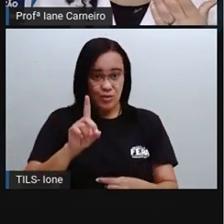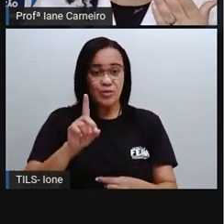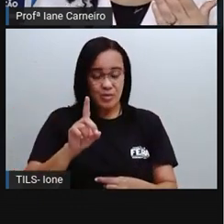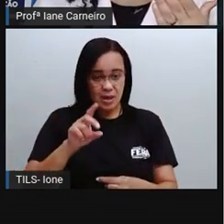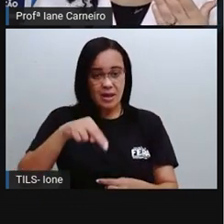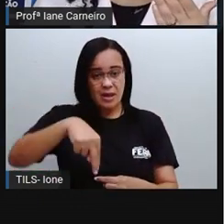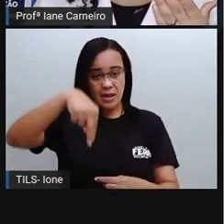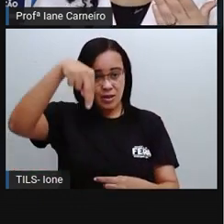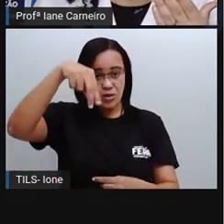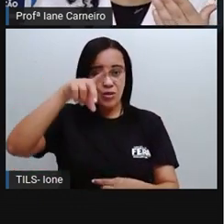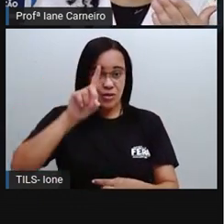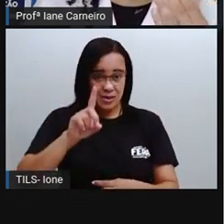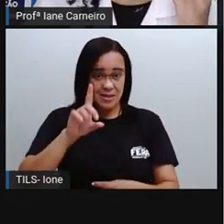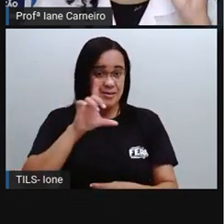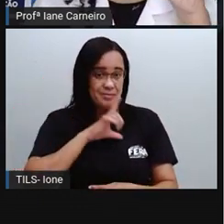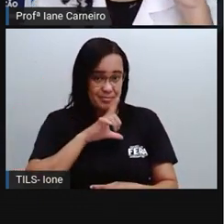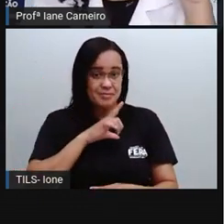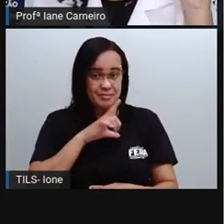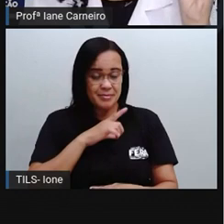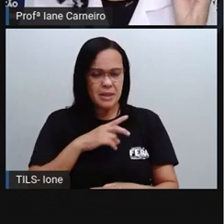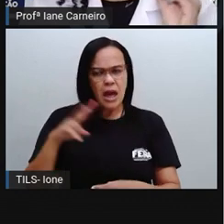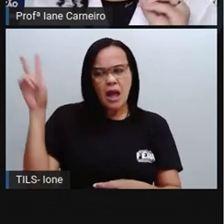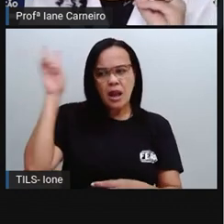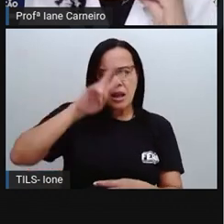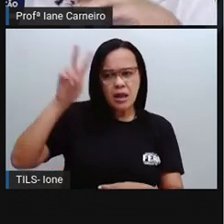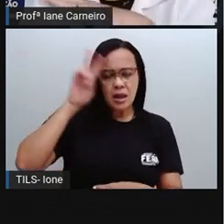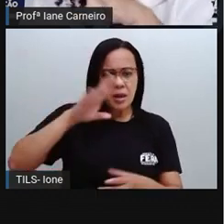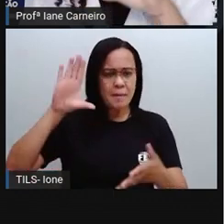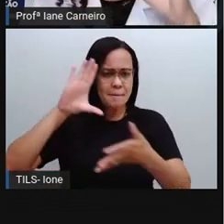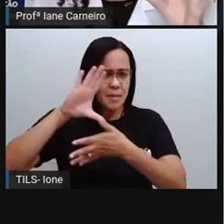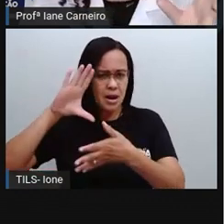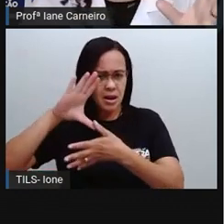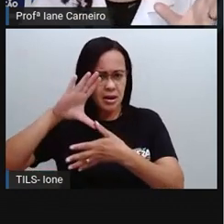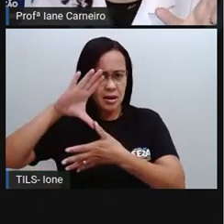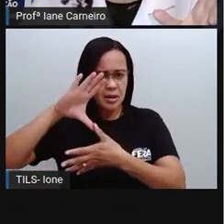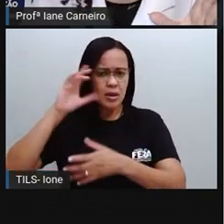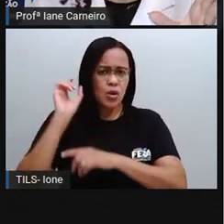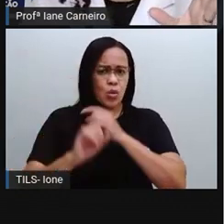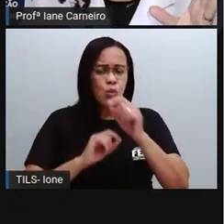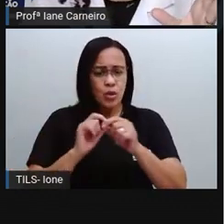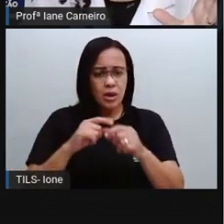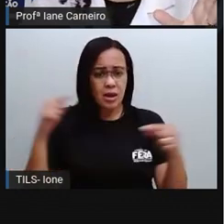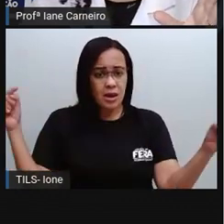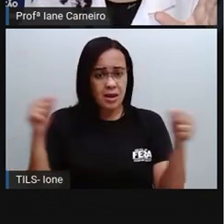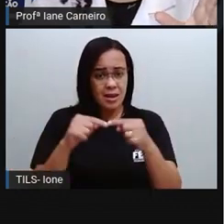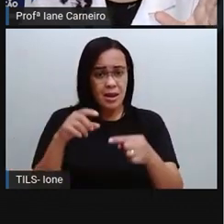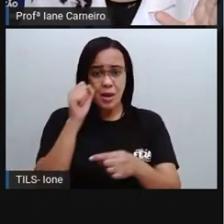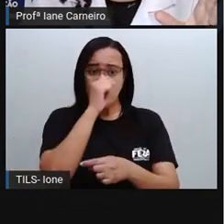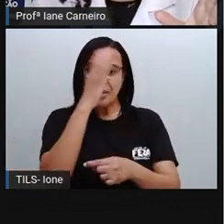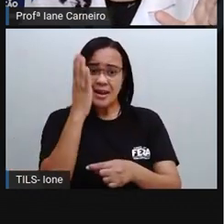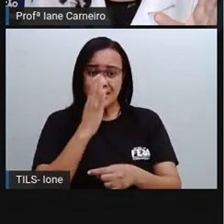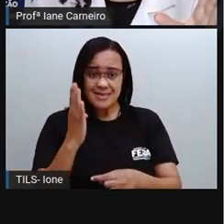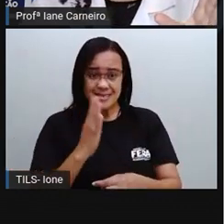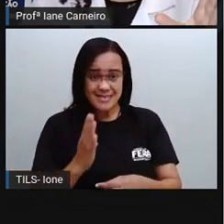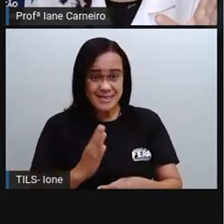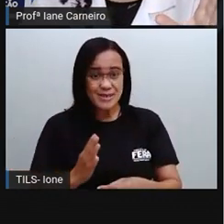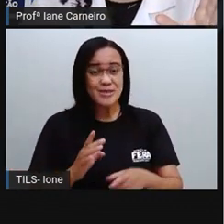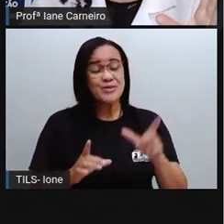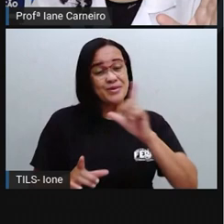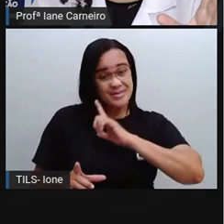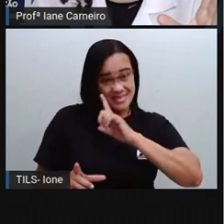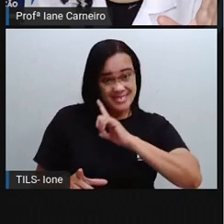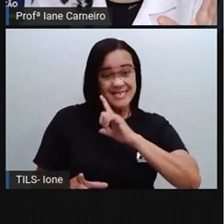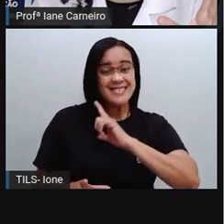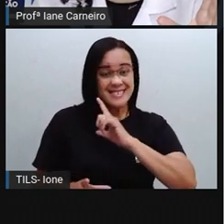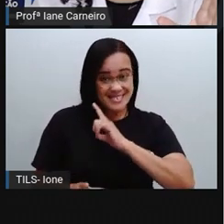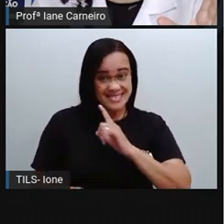observar aqui, ó, no mapa, ele lembra um pouco o traçado do próprio Brasil. Percebam, ó, o traçado